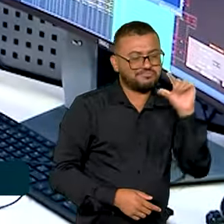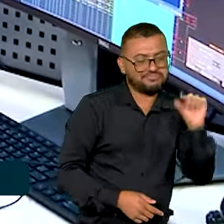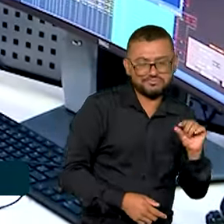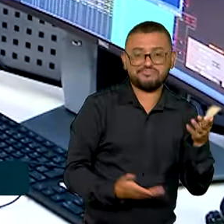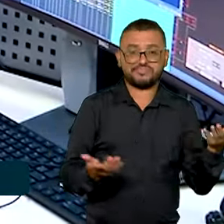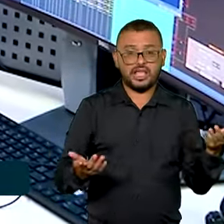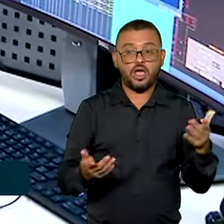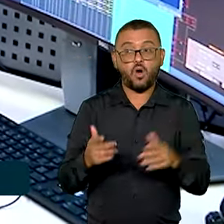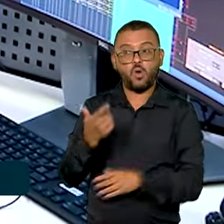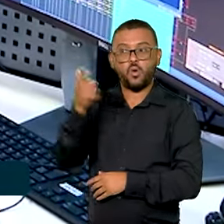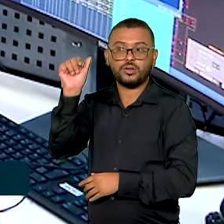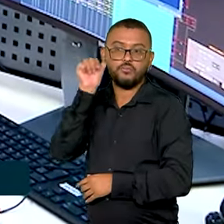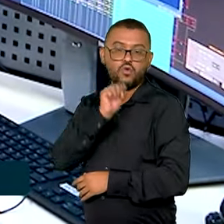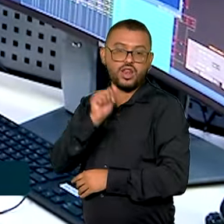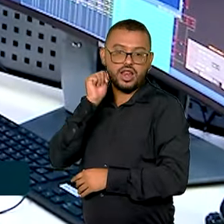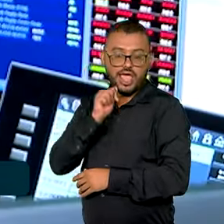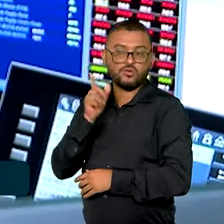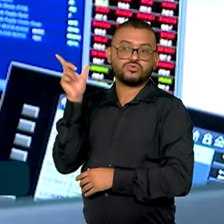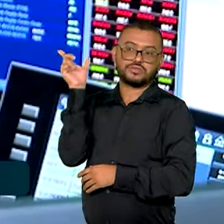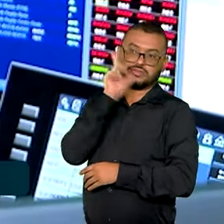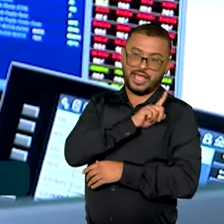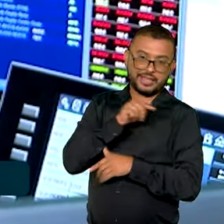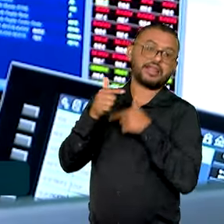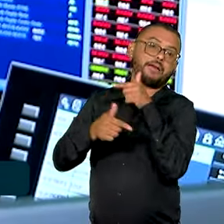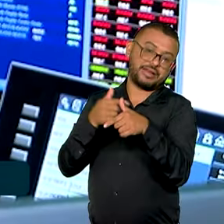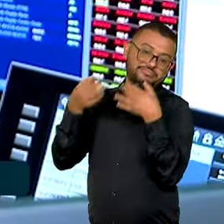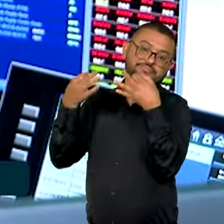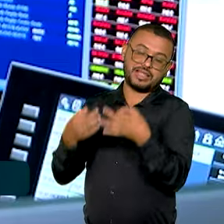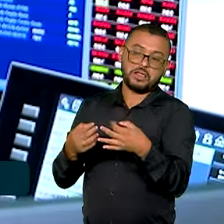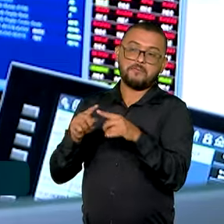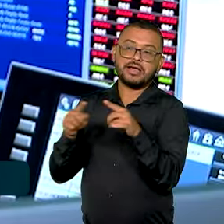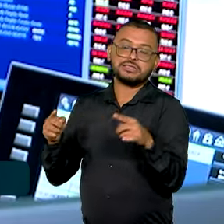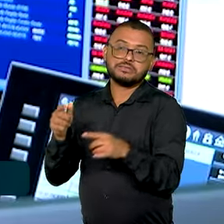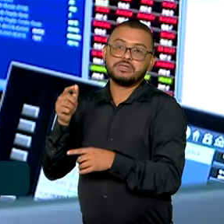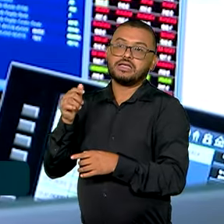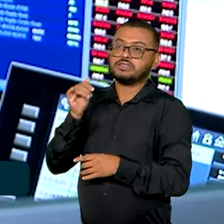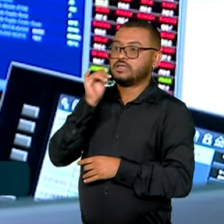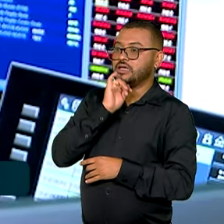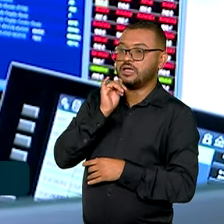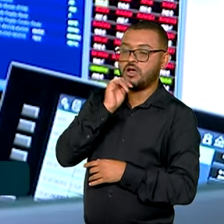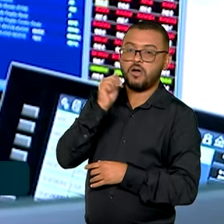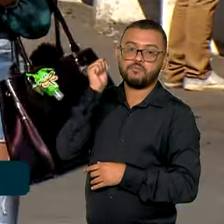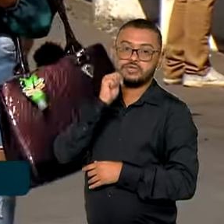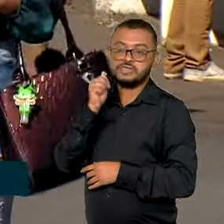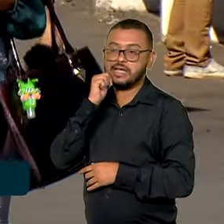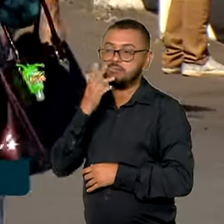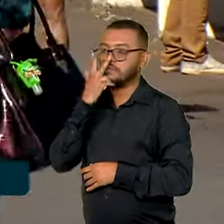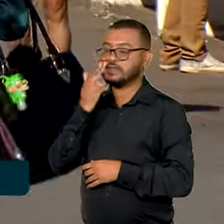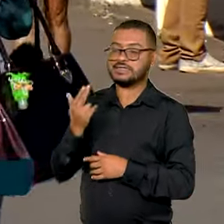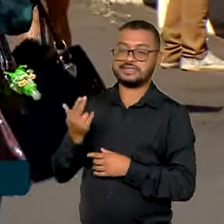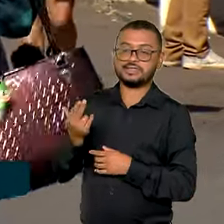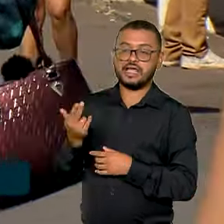mesmo tempo, as mulheres, mesmo quando vão para o mercado de trabalho, continuam escolhendo, eu chamo até de uma escolha acondicionada,